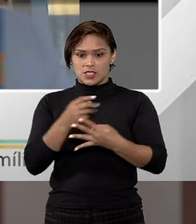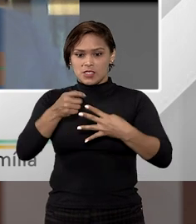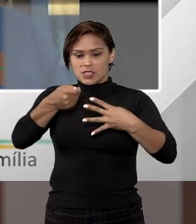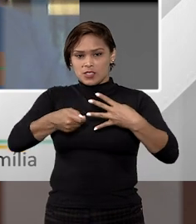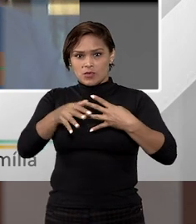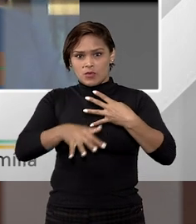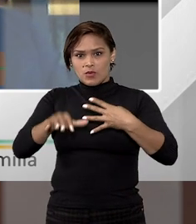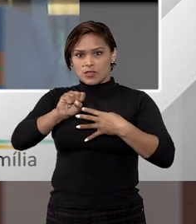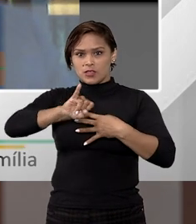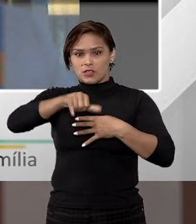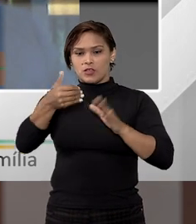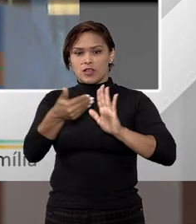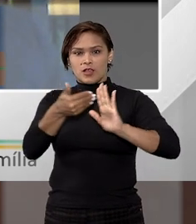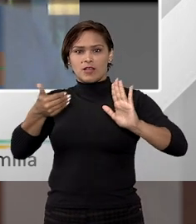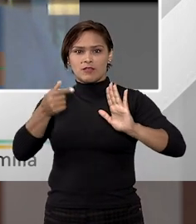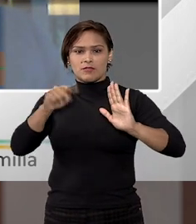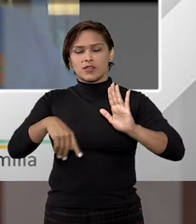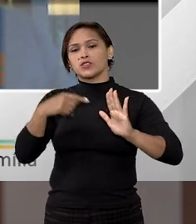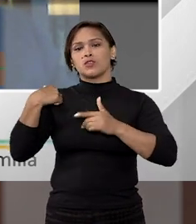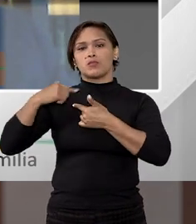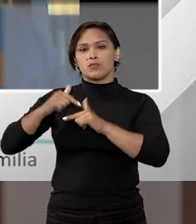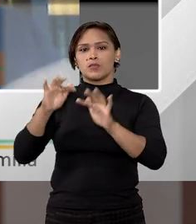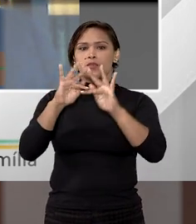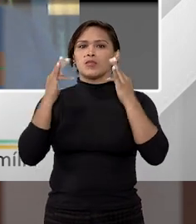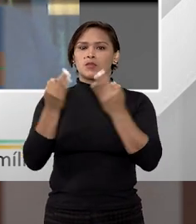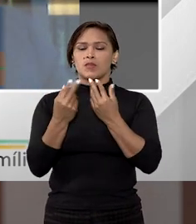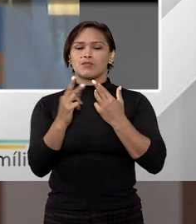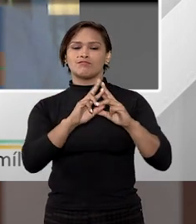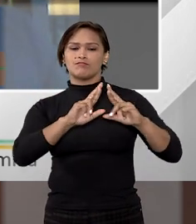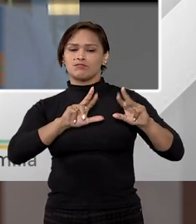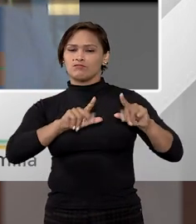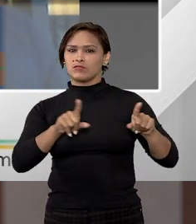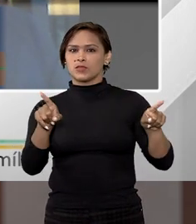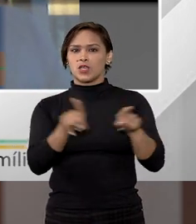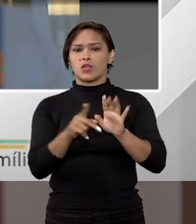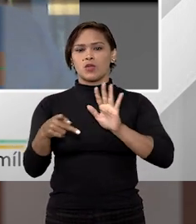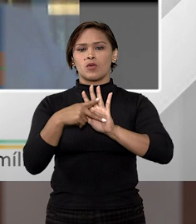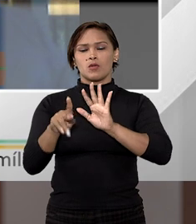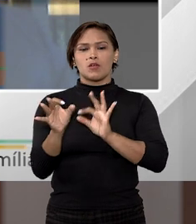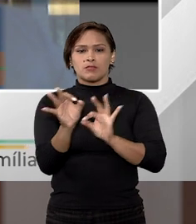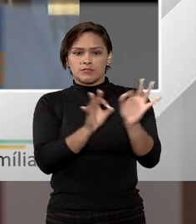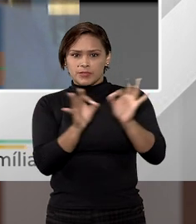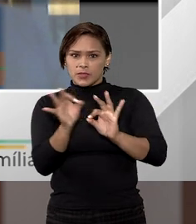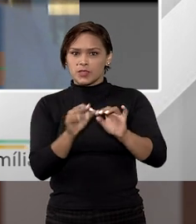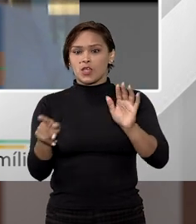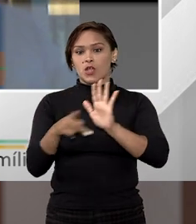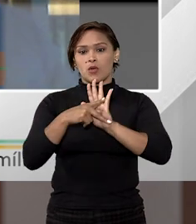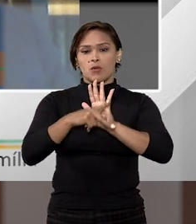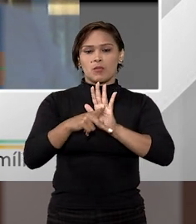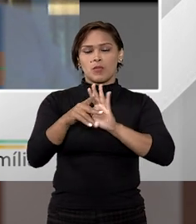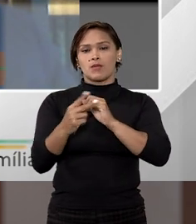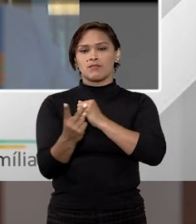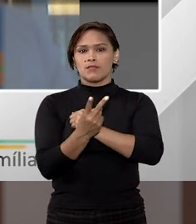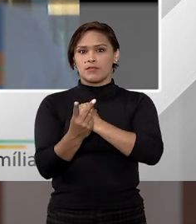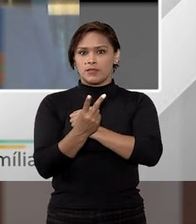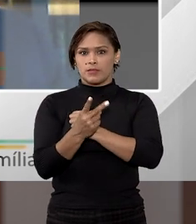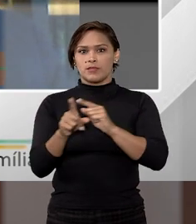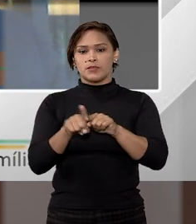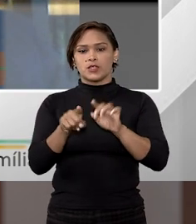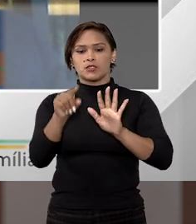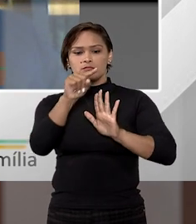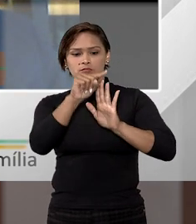já afastou a proteção com o filho do bem de família, por entender que era incompatível com o próprio ordenamento e com o próprio objetivo da proteção